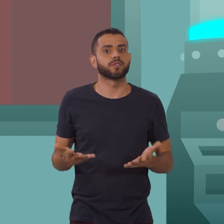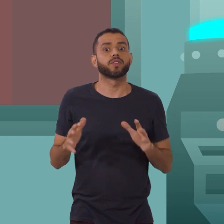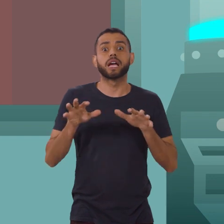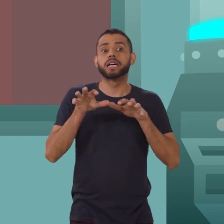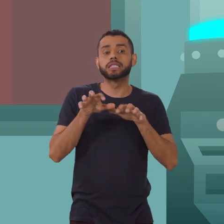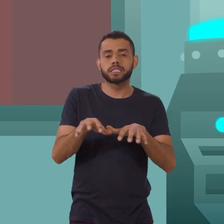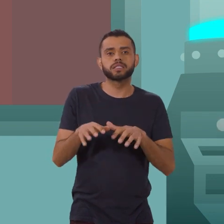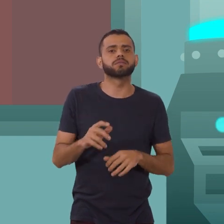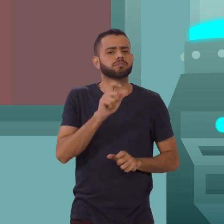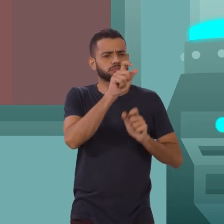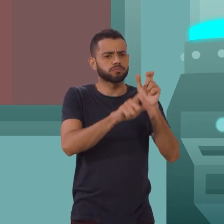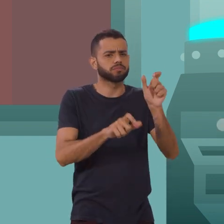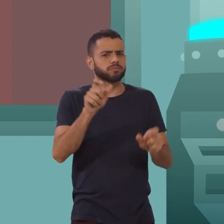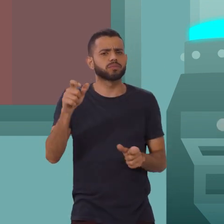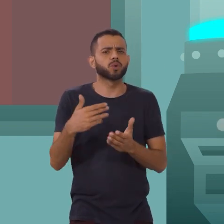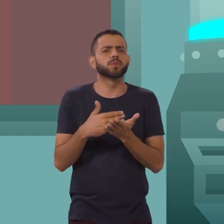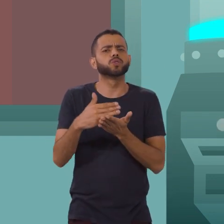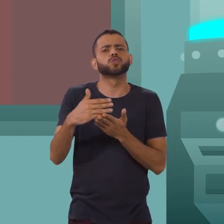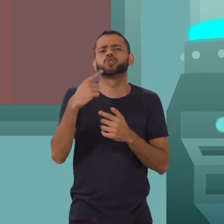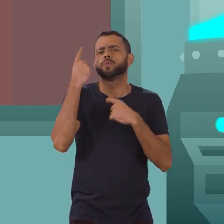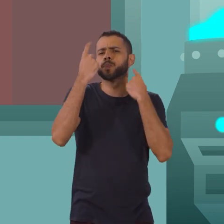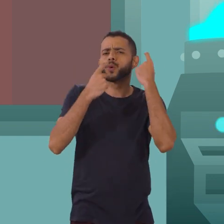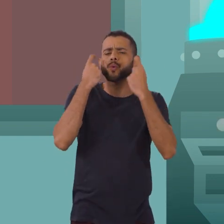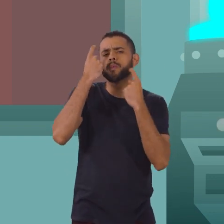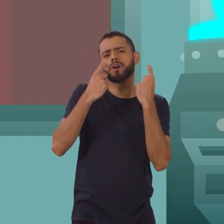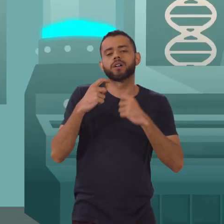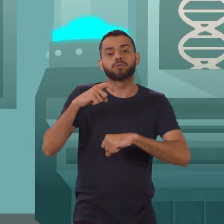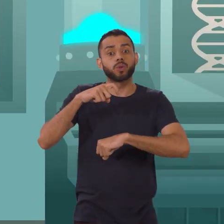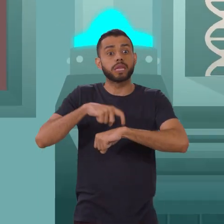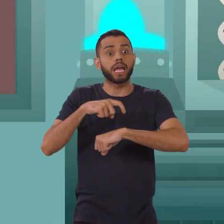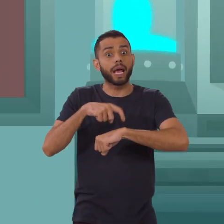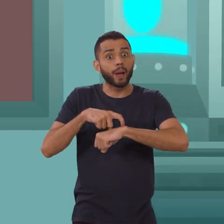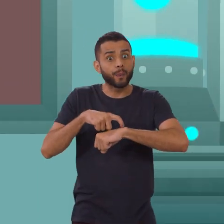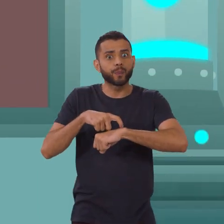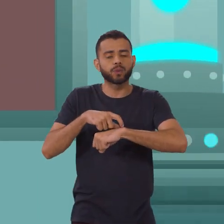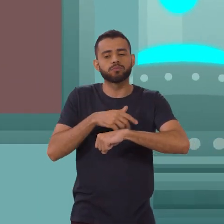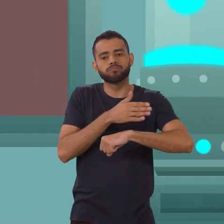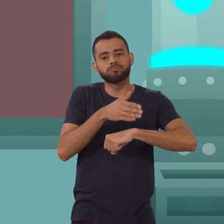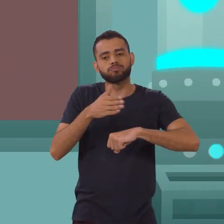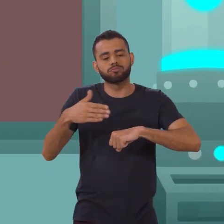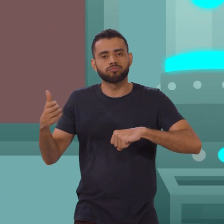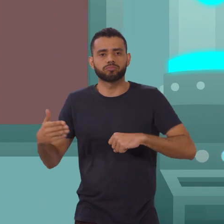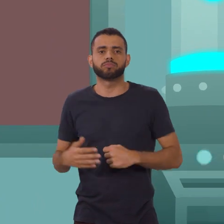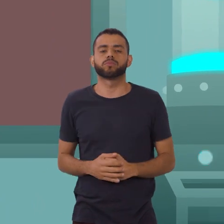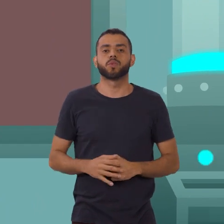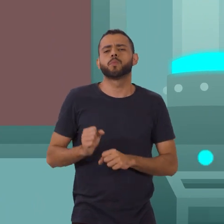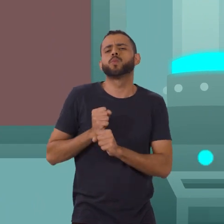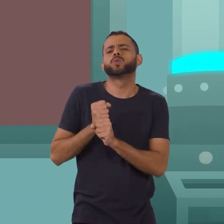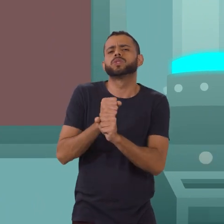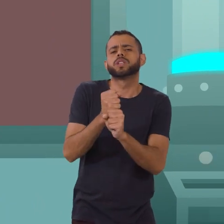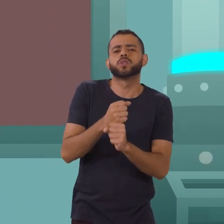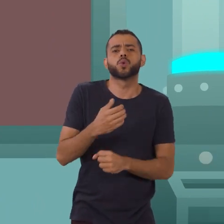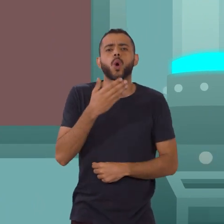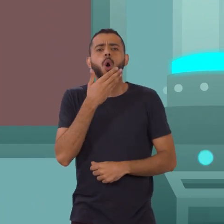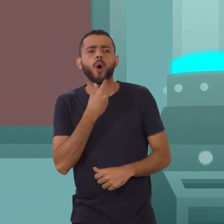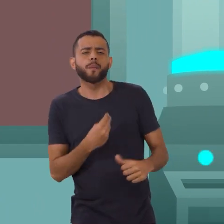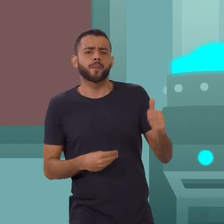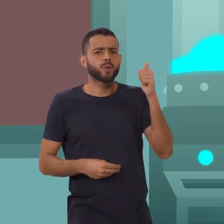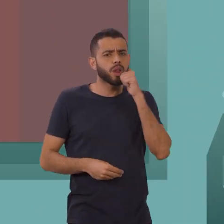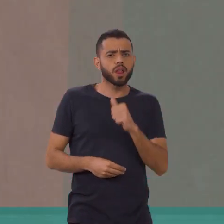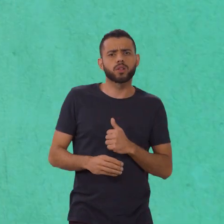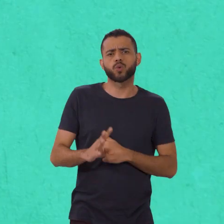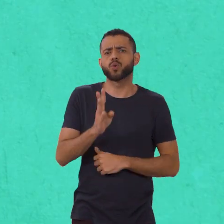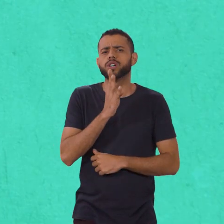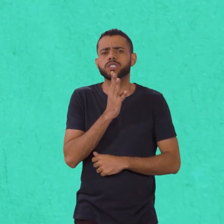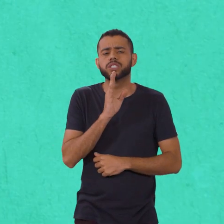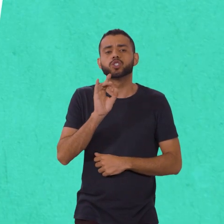que o homem começou a se preocupar com a passagem do tempo. Por muitos anos, homens e mulheres só conheciam o